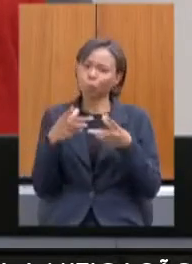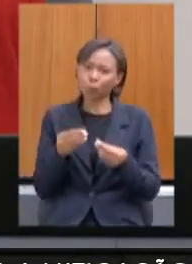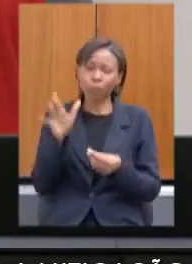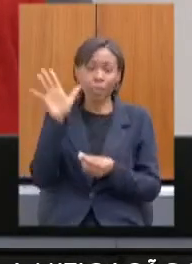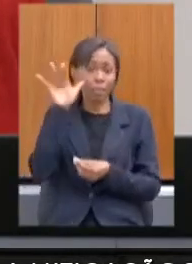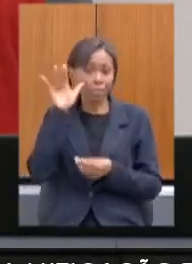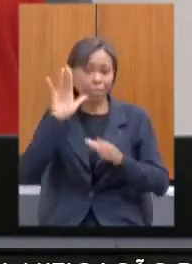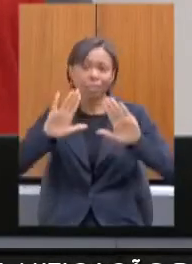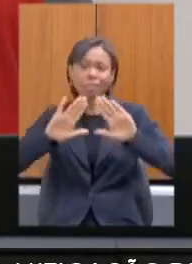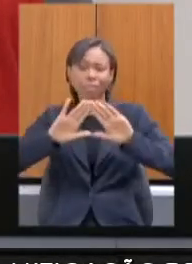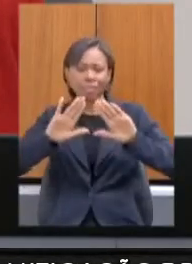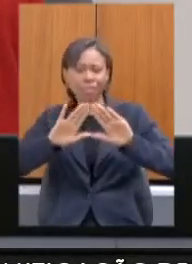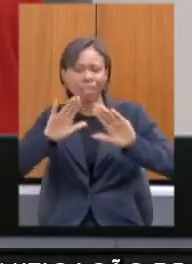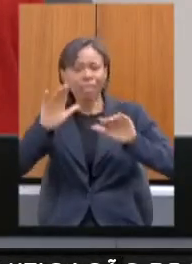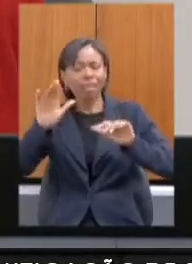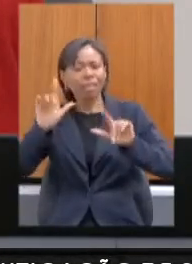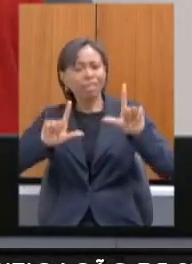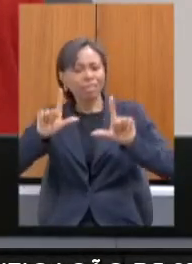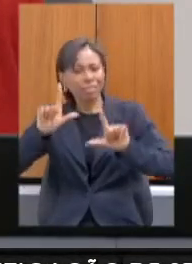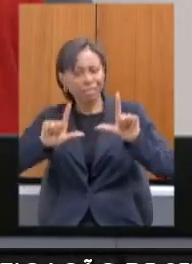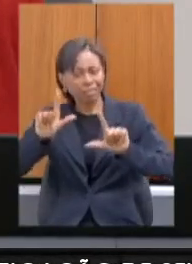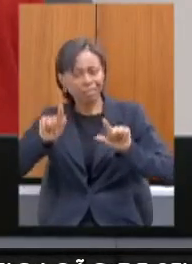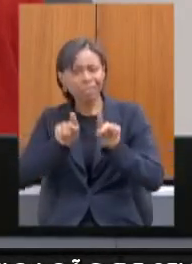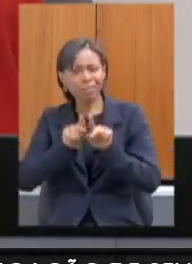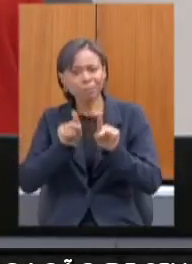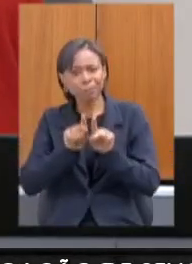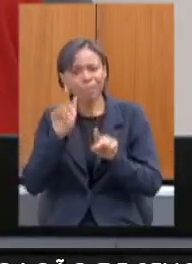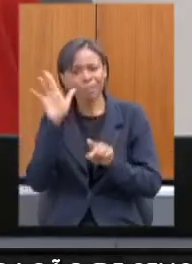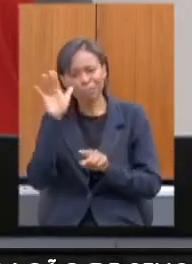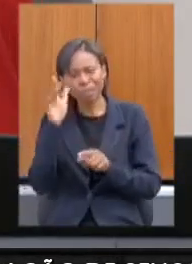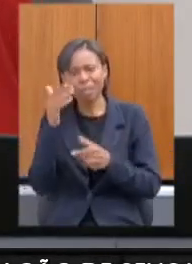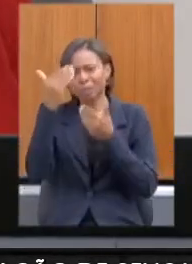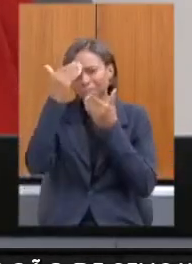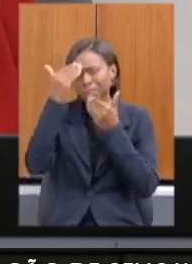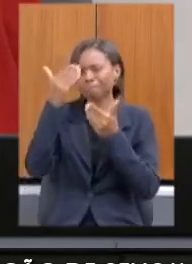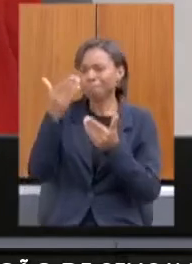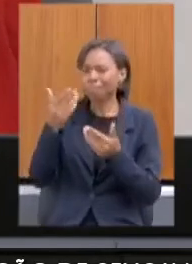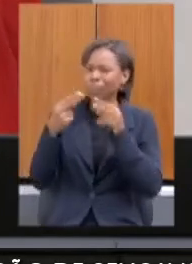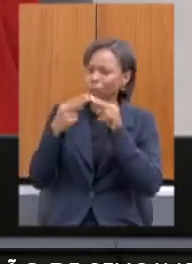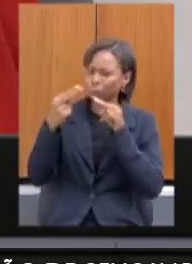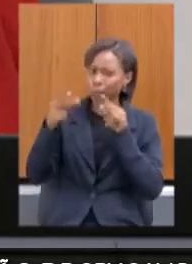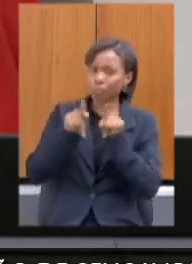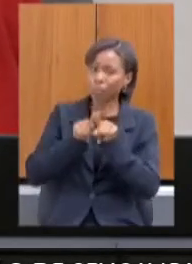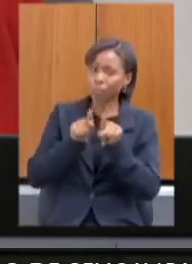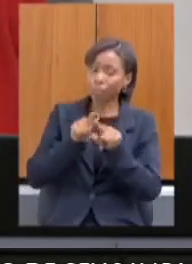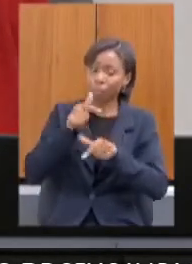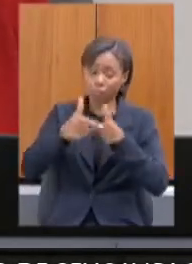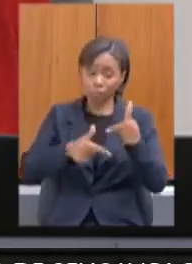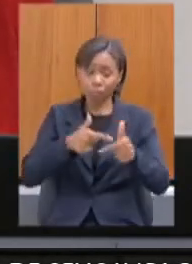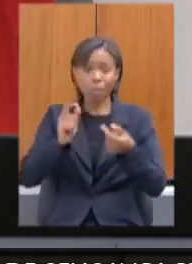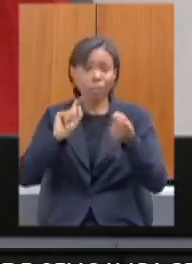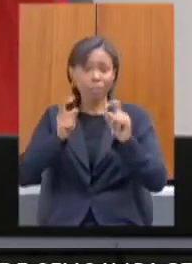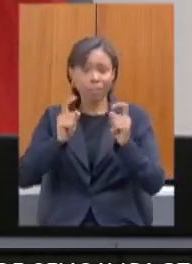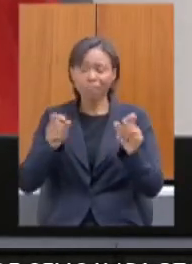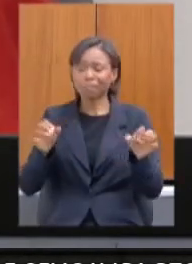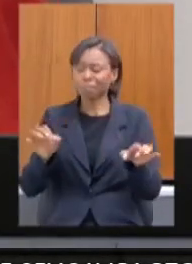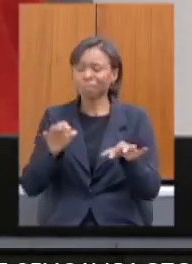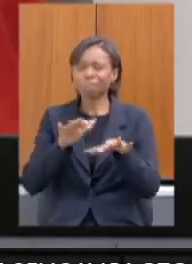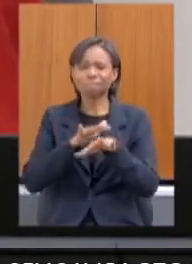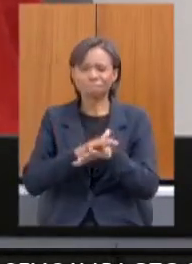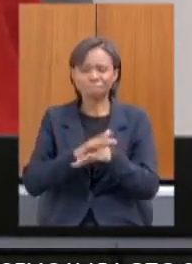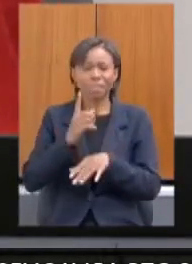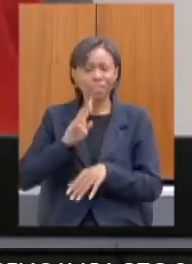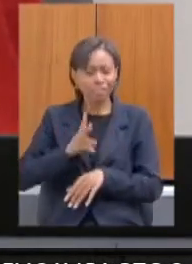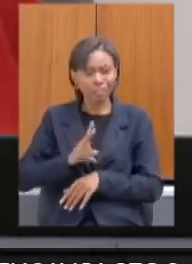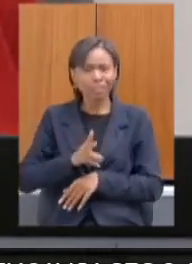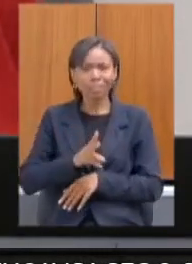acompanharam remotamente, os que nos acompanharam pela TV Assembleia. Muito obrigada por mais uma atividade concluída, e a